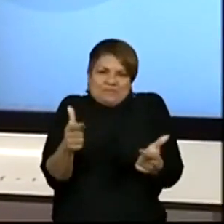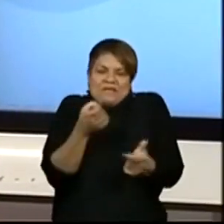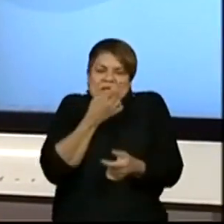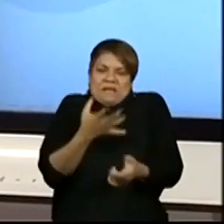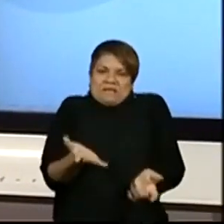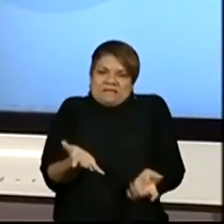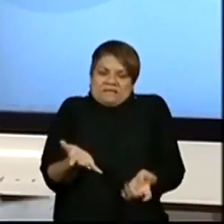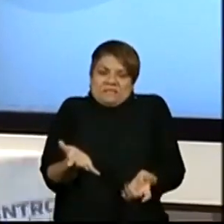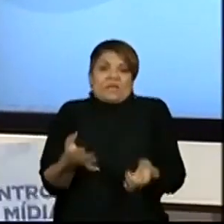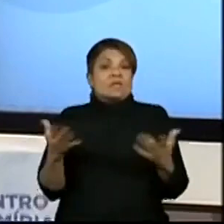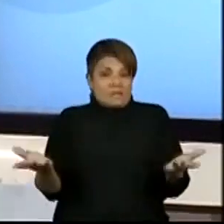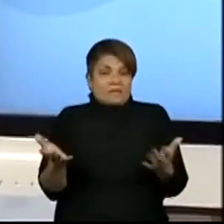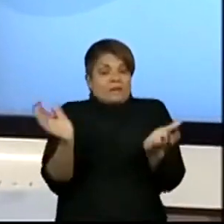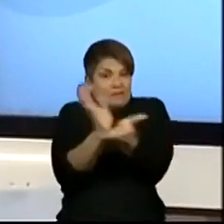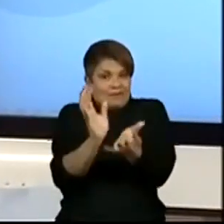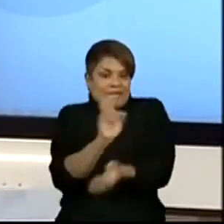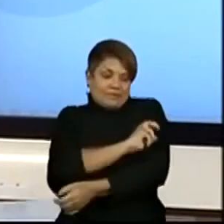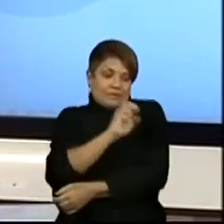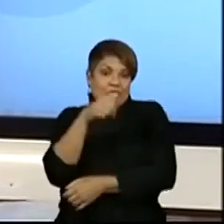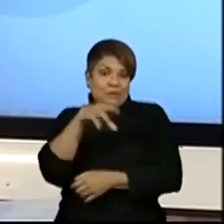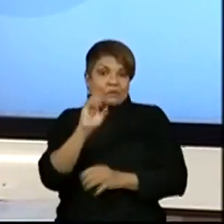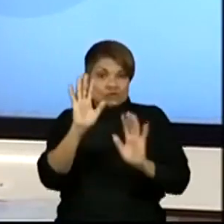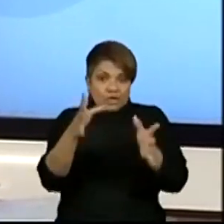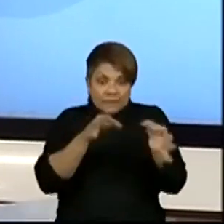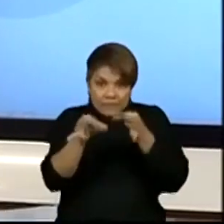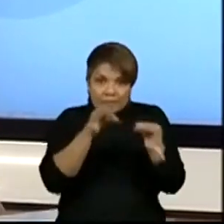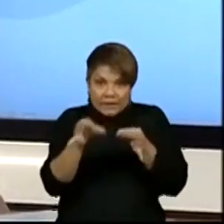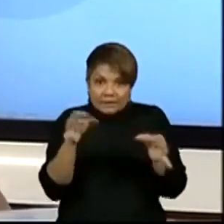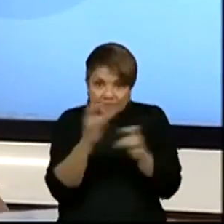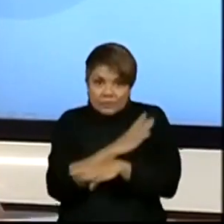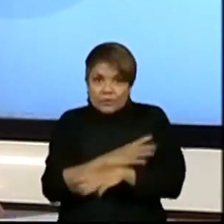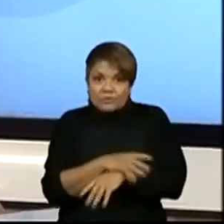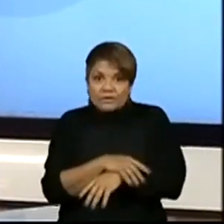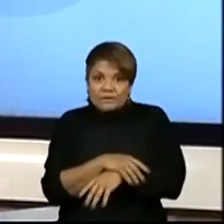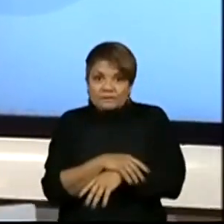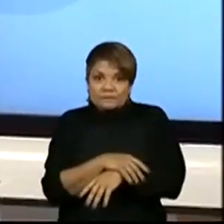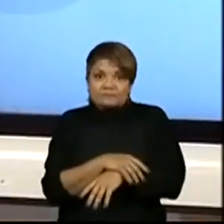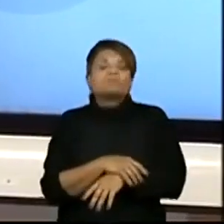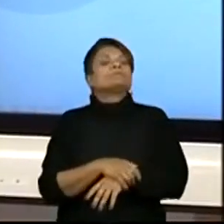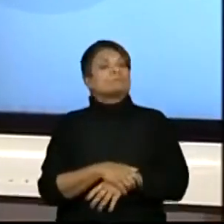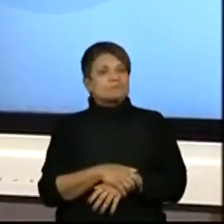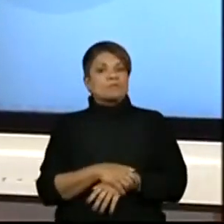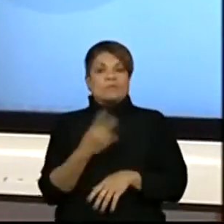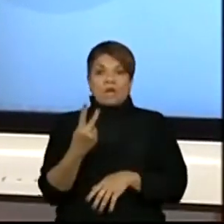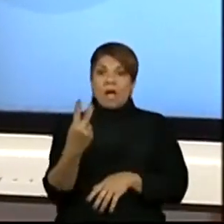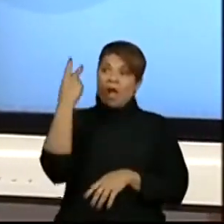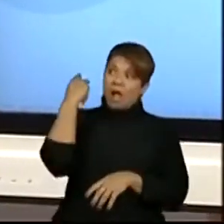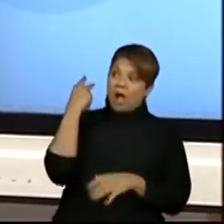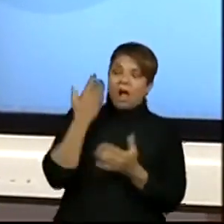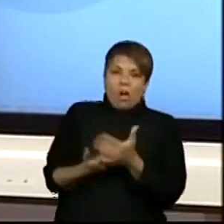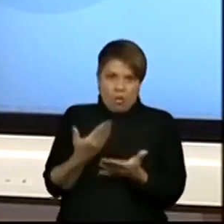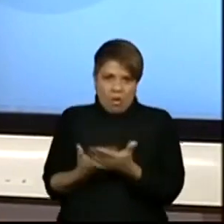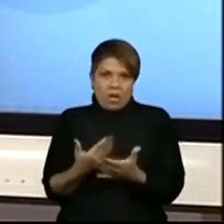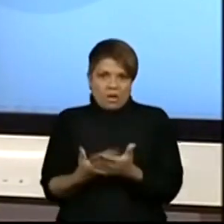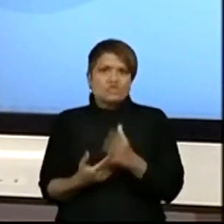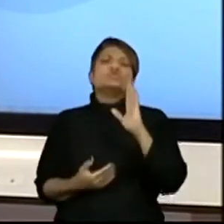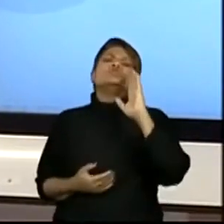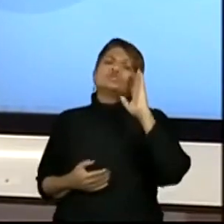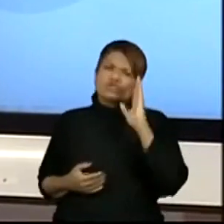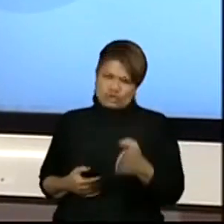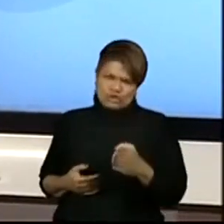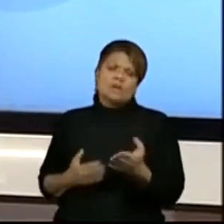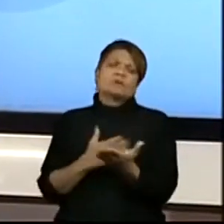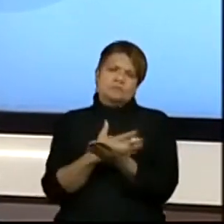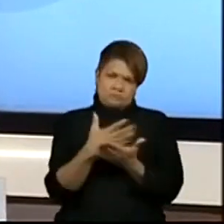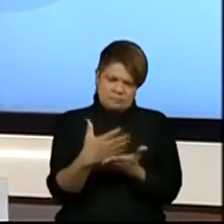E a galera do quinto ano, preparada, afiada, nas nossas duas aulas passadas, nós já havíamos